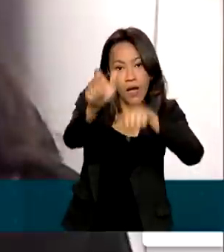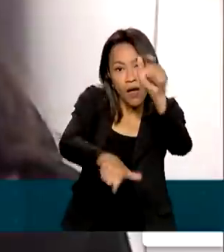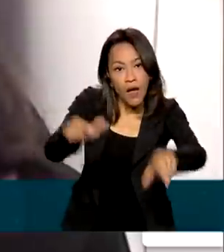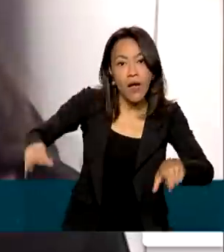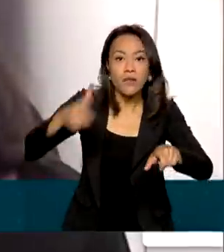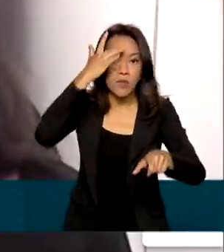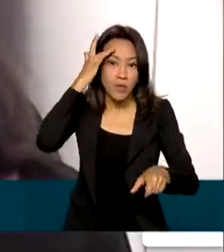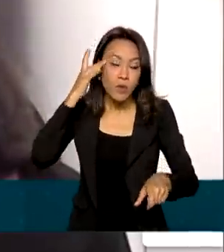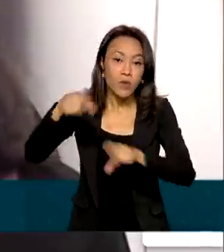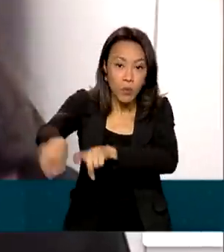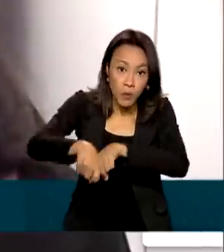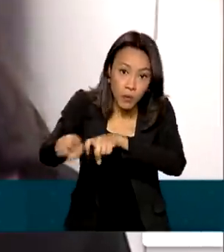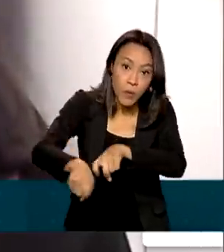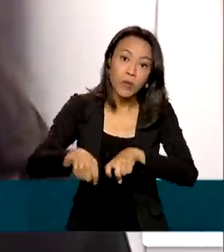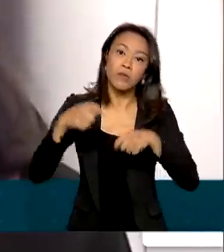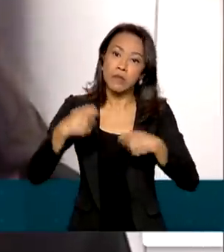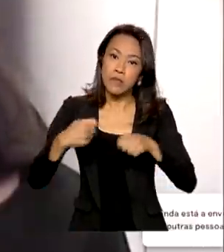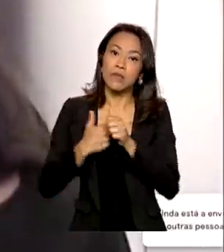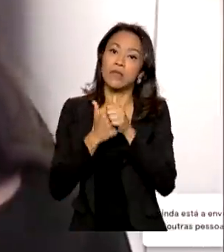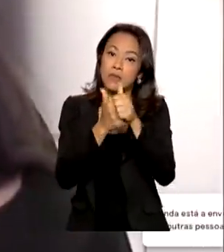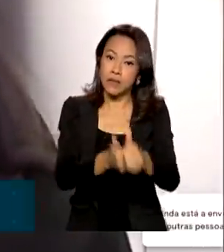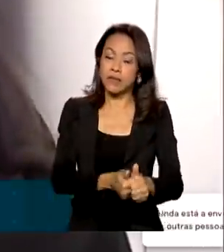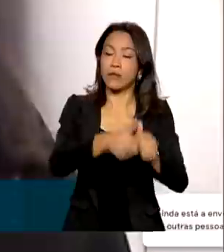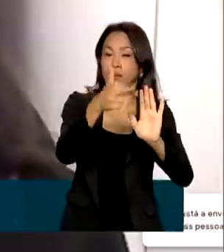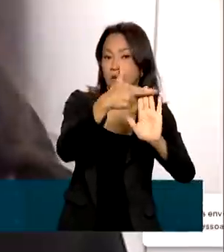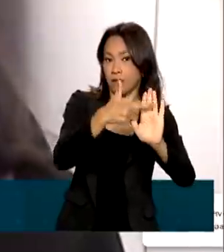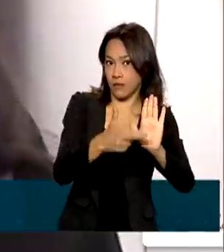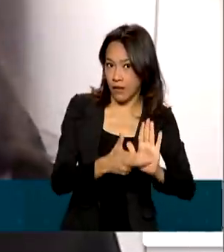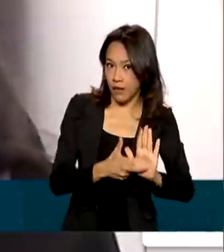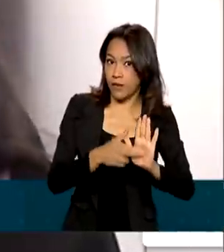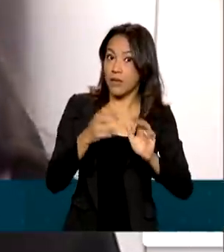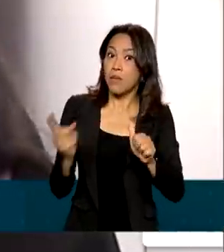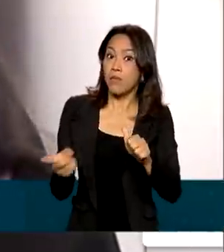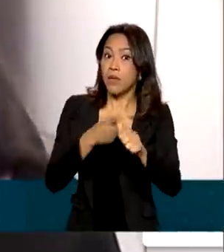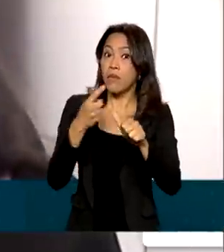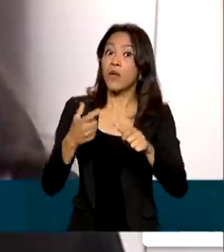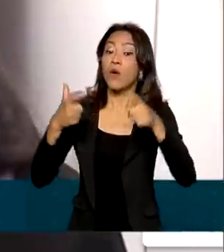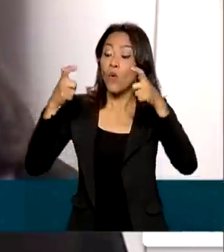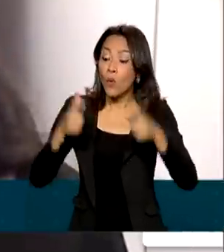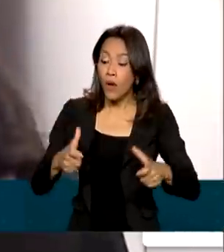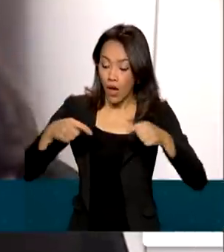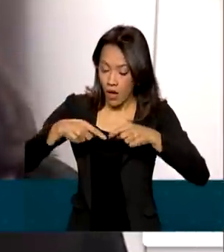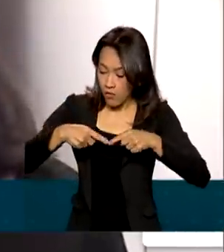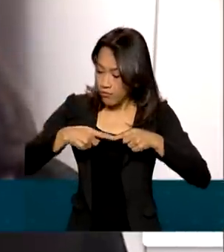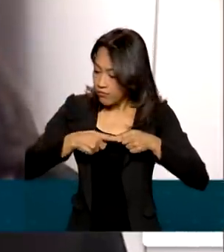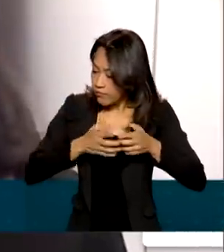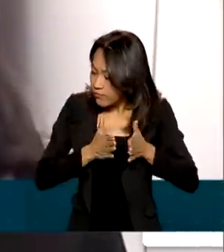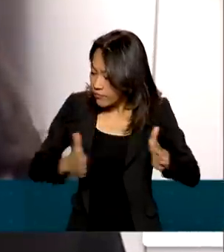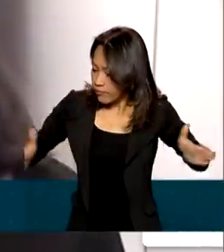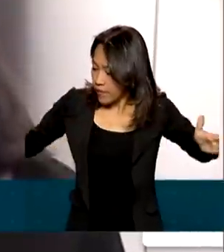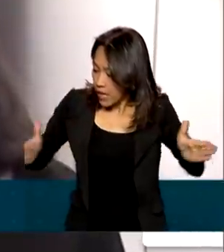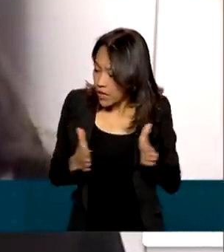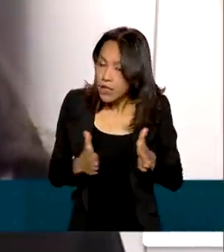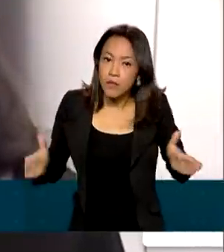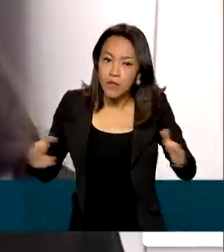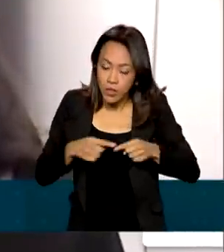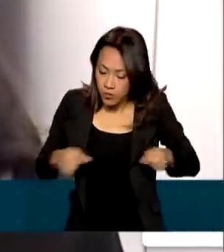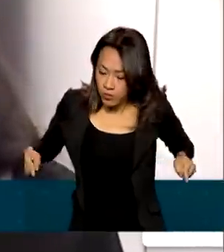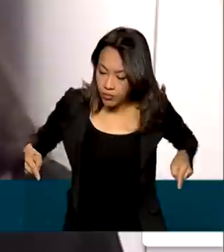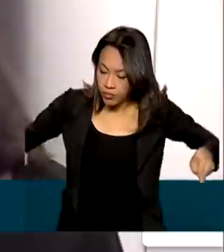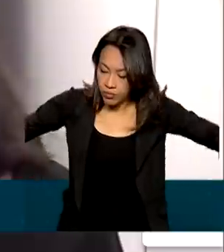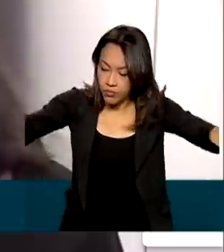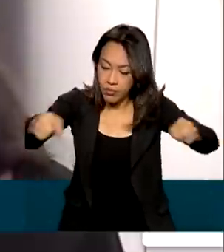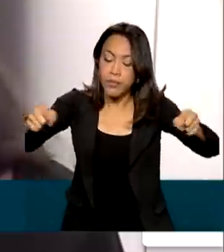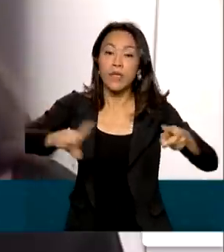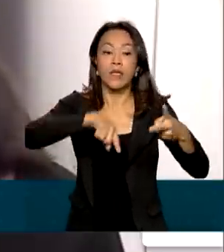algumas regrinhas a serem seguidas. Primeiro, é delimitar a área de produção, é definida as características